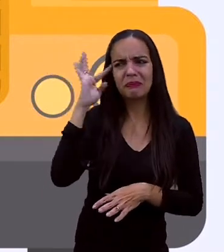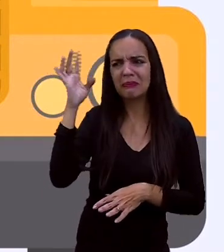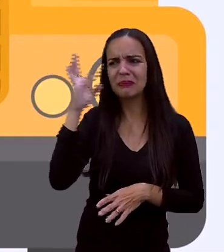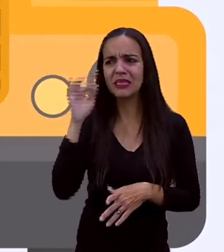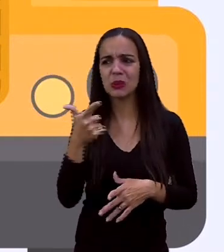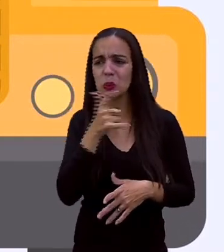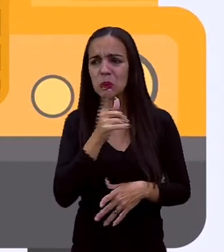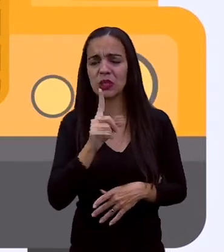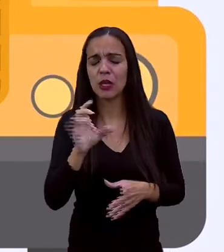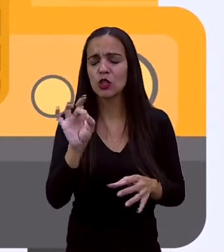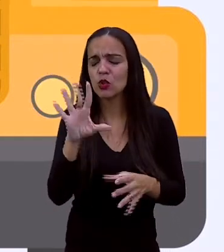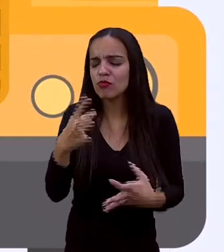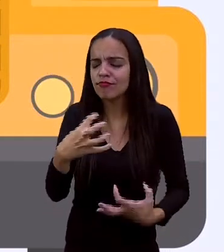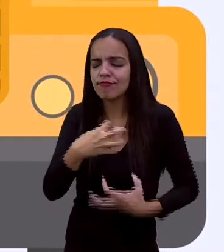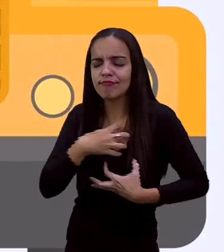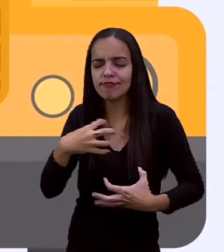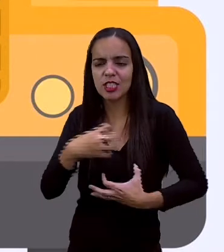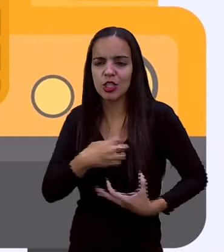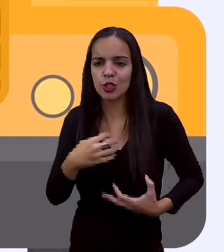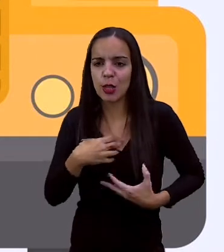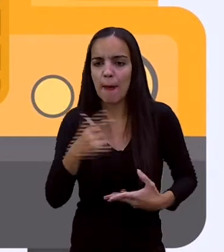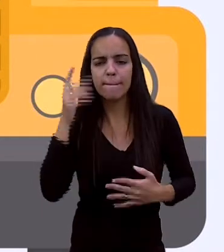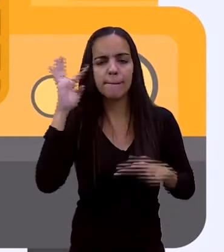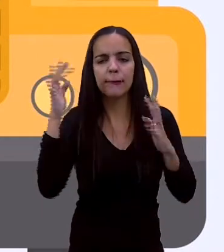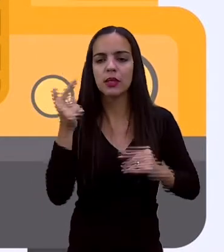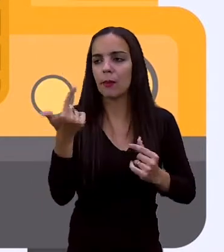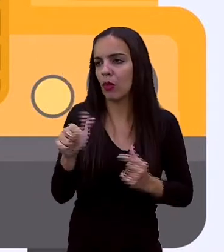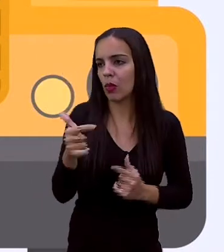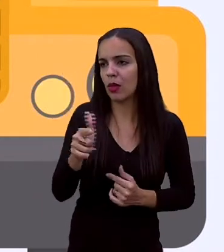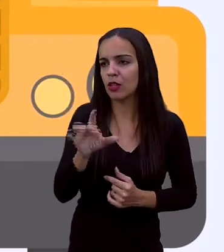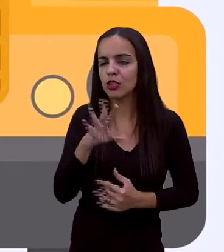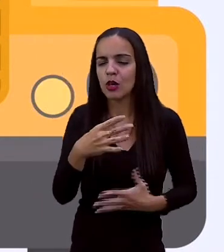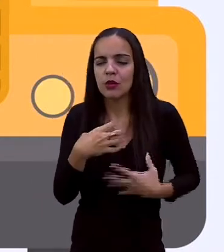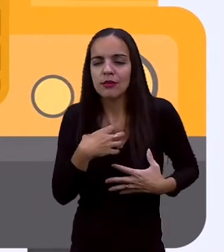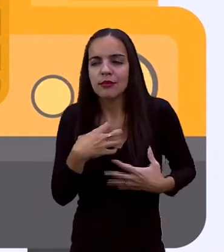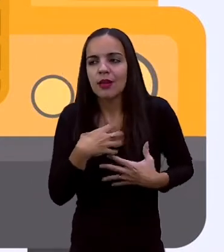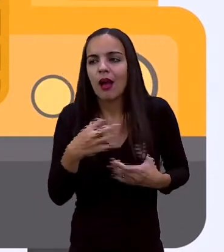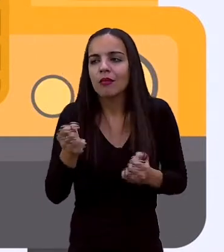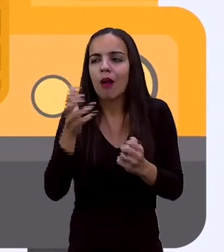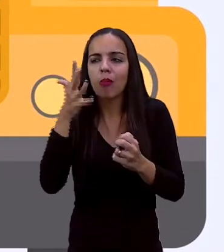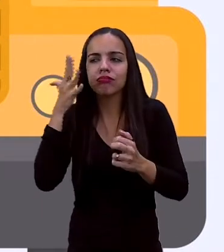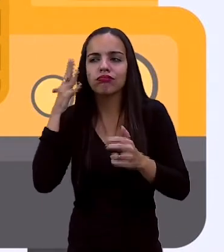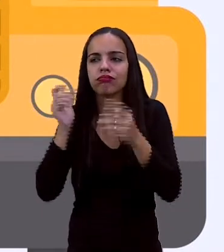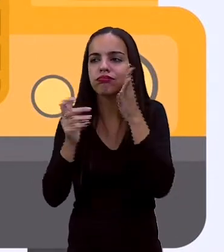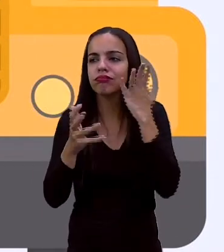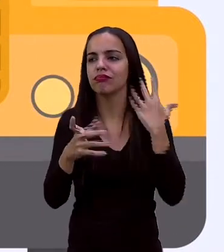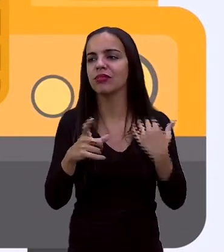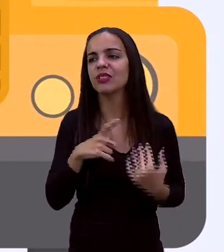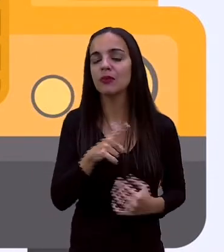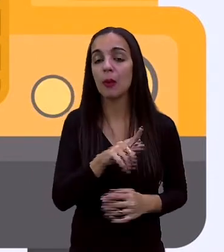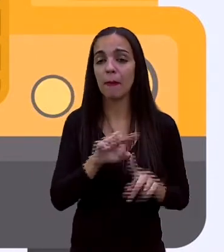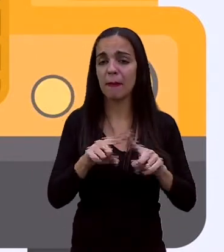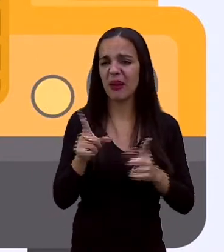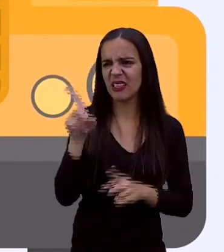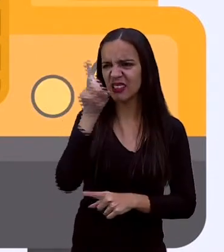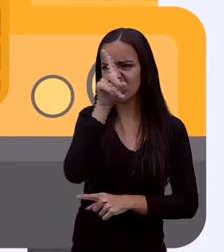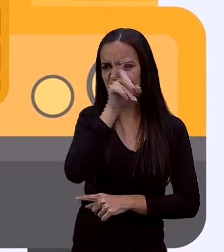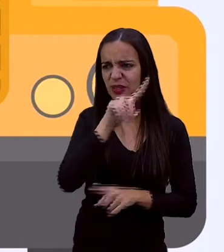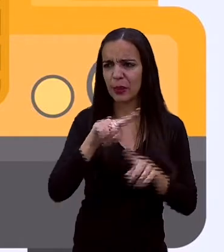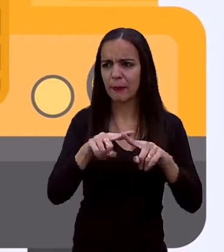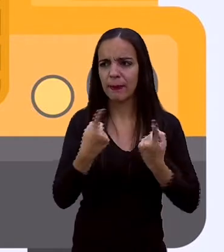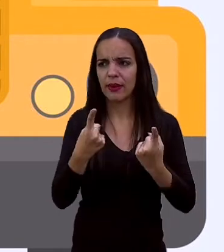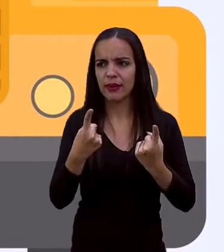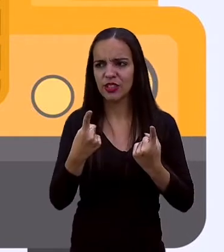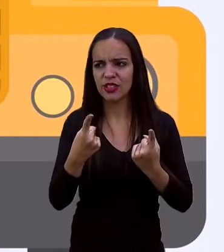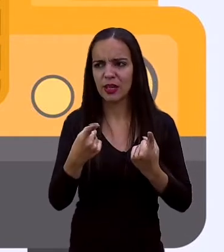E apenas sentia. Era tão bom sentir aquele ventinho no rosto. A concentração no sentir era difícil. No meio daquela